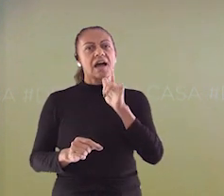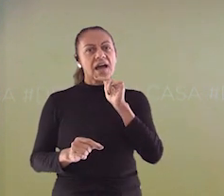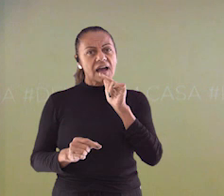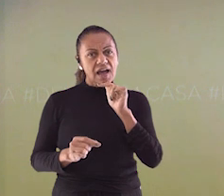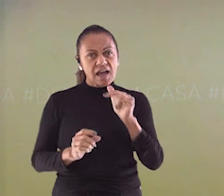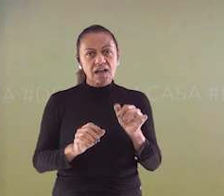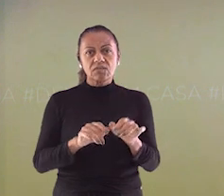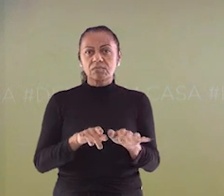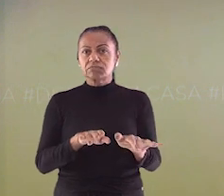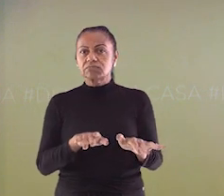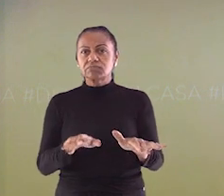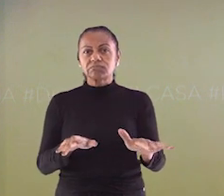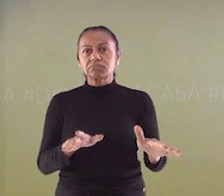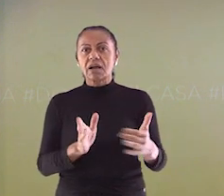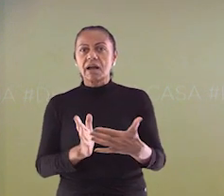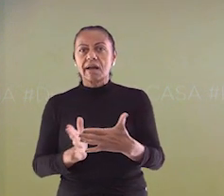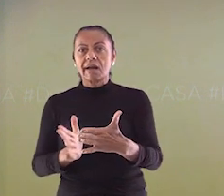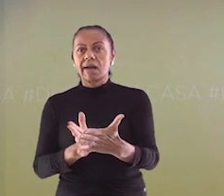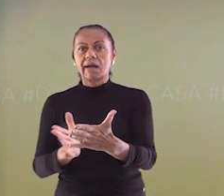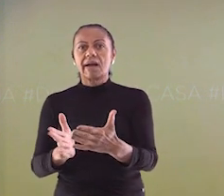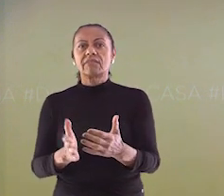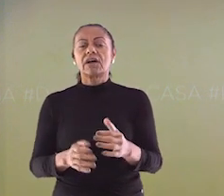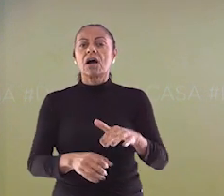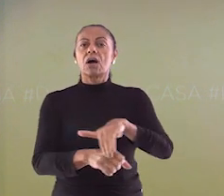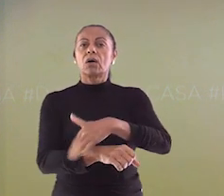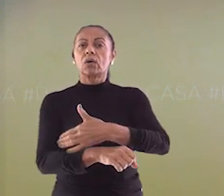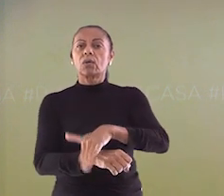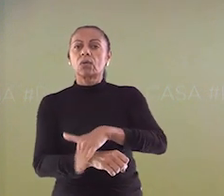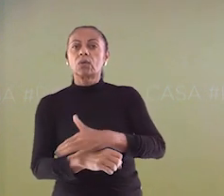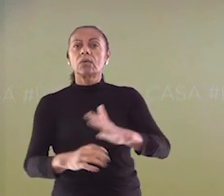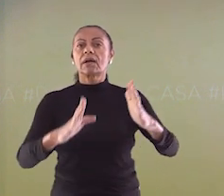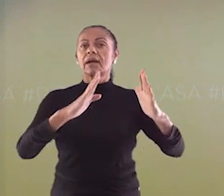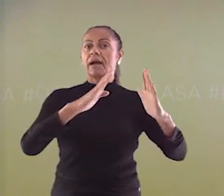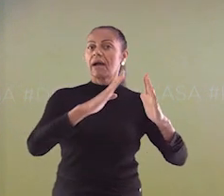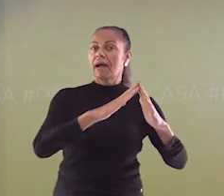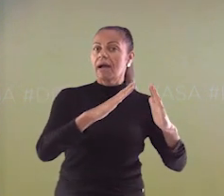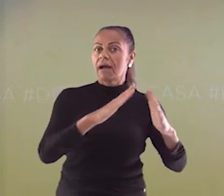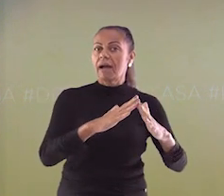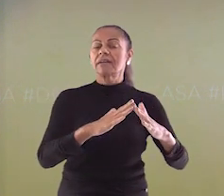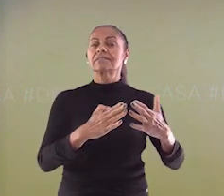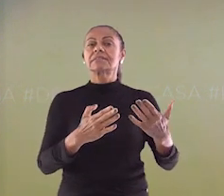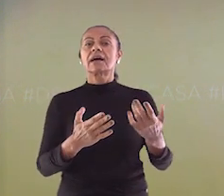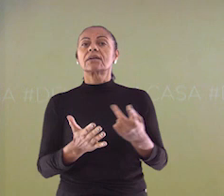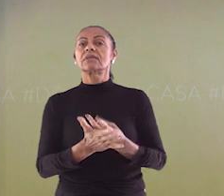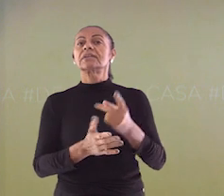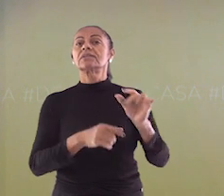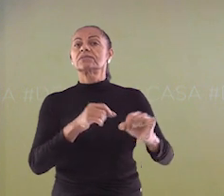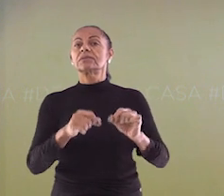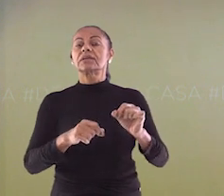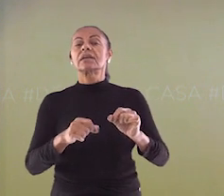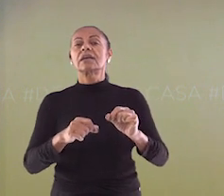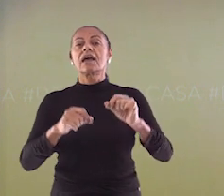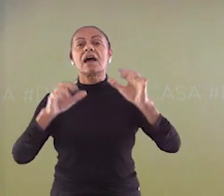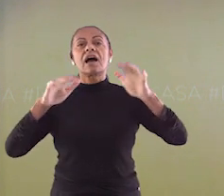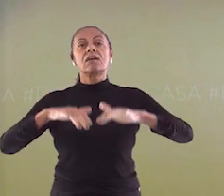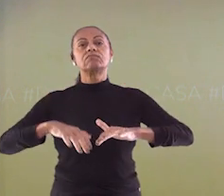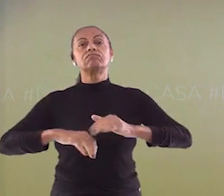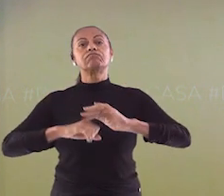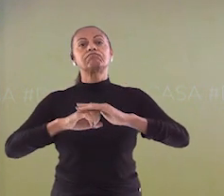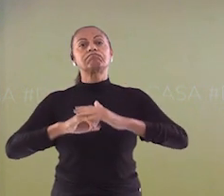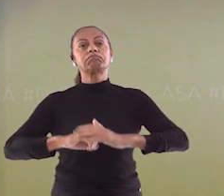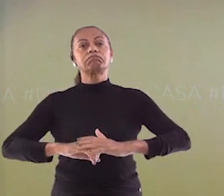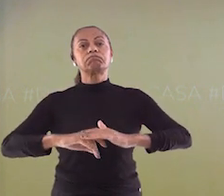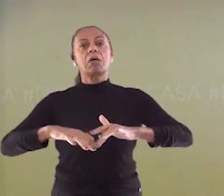A água sempre encontra um caminho. E o caminho, muitas vezes, são as ruas e as casas, causando,